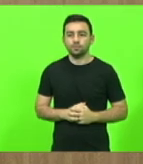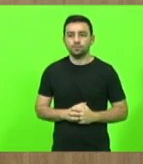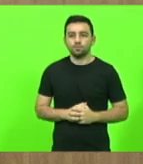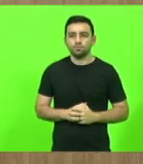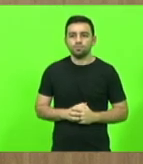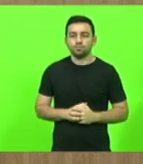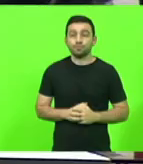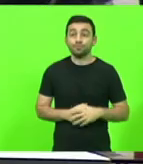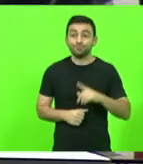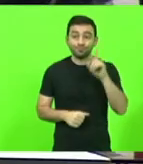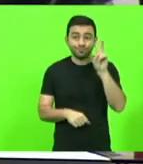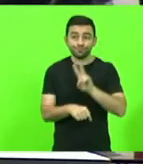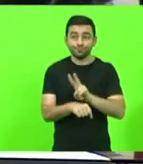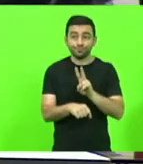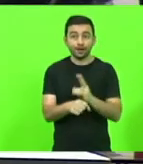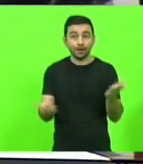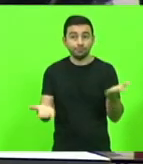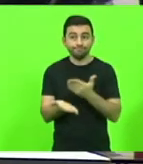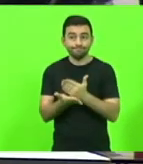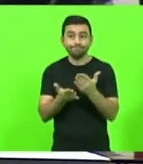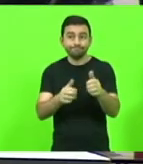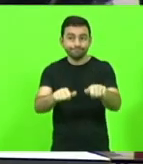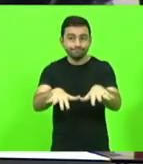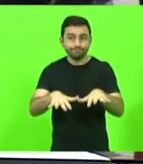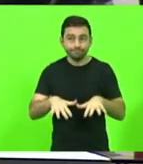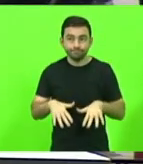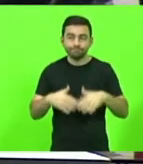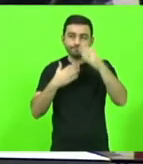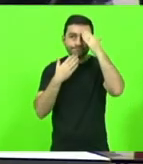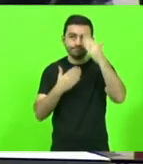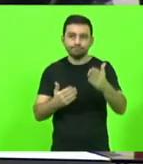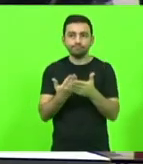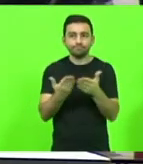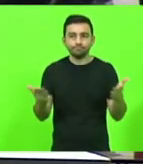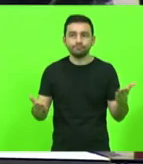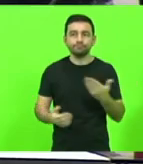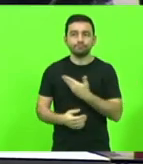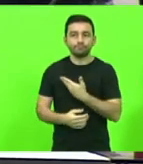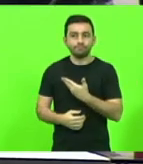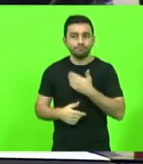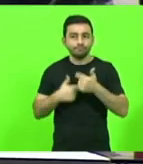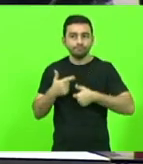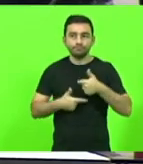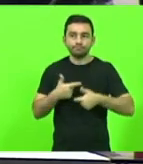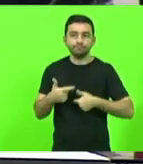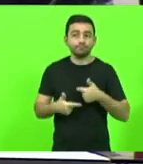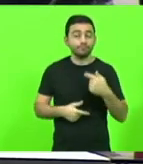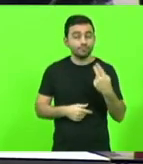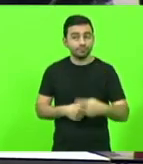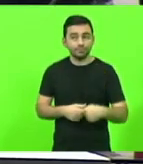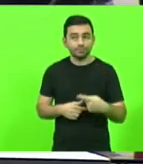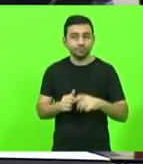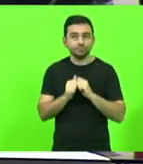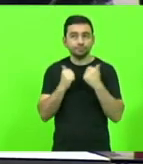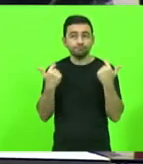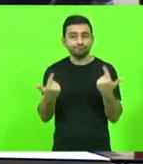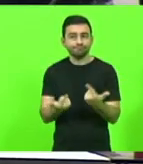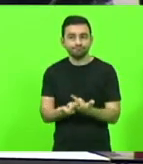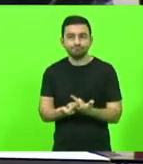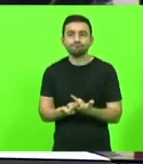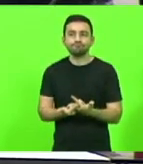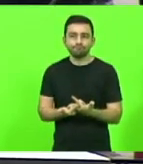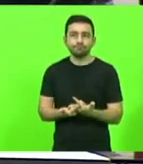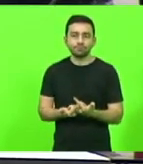Proteção de Deus, declaro aberta a presente sessão, agradecendo aos colegas de trabalho da Assembleia Legislativa que estão fazendo